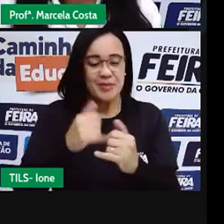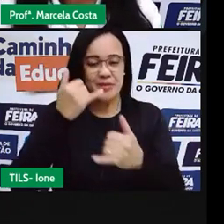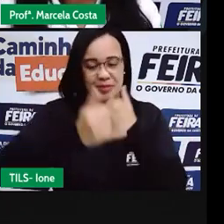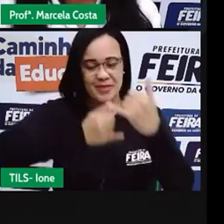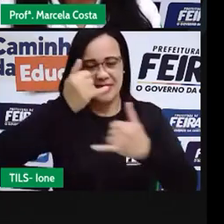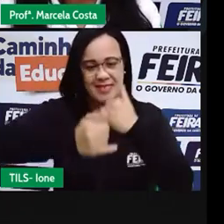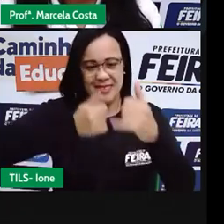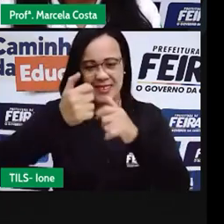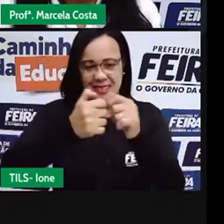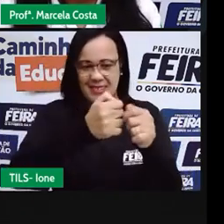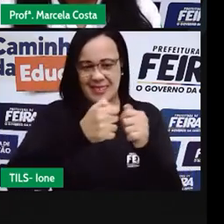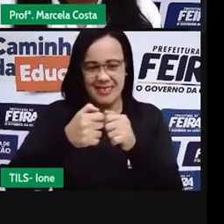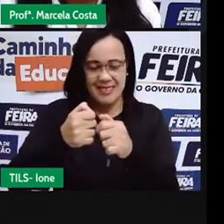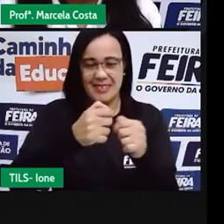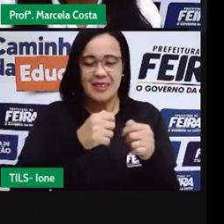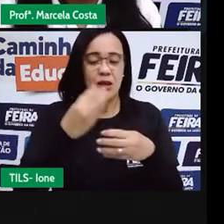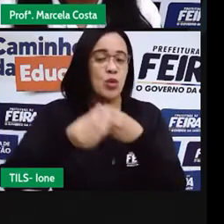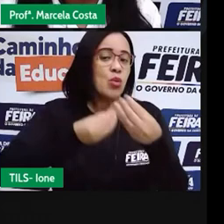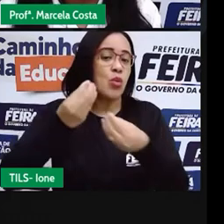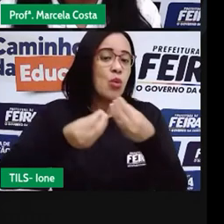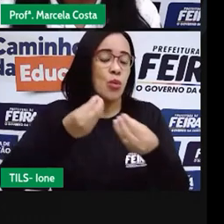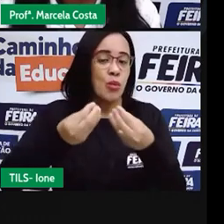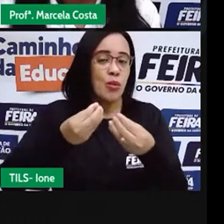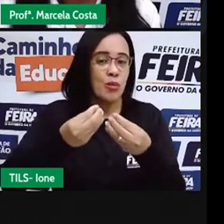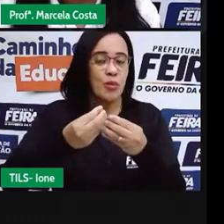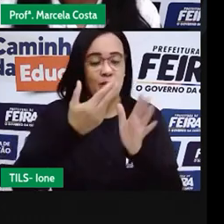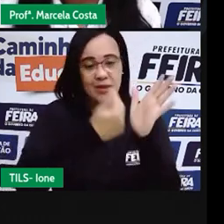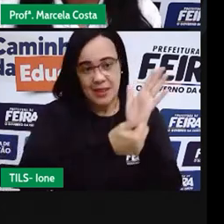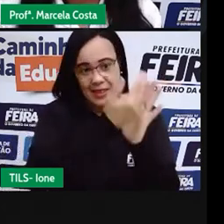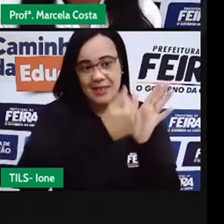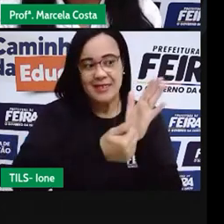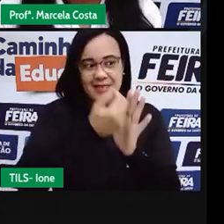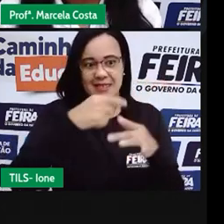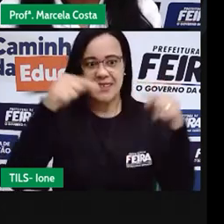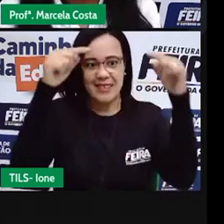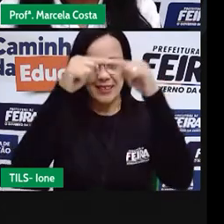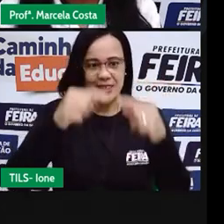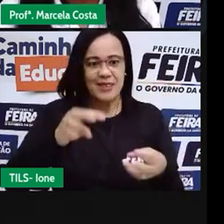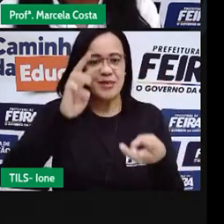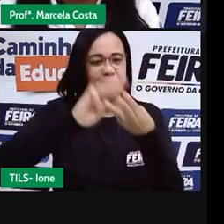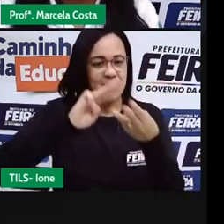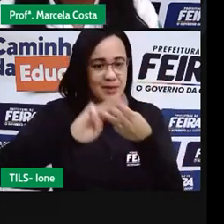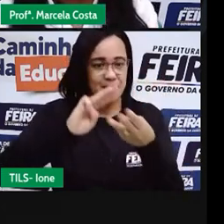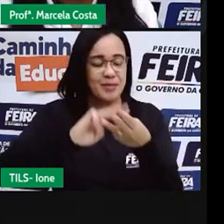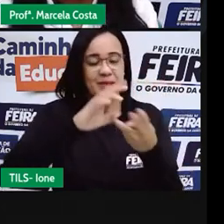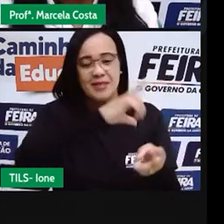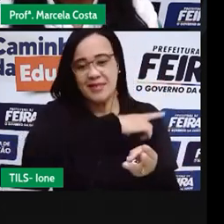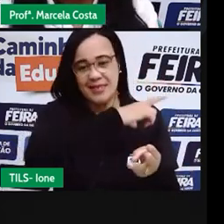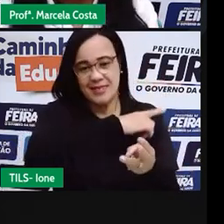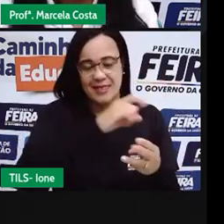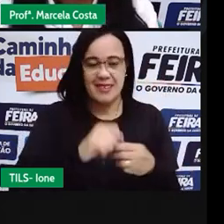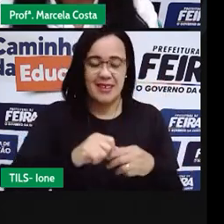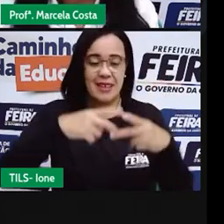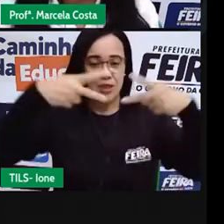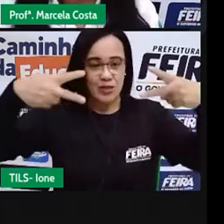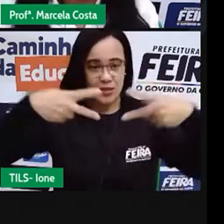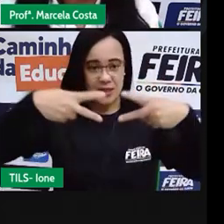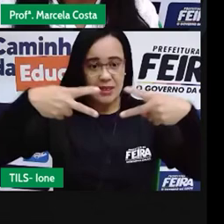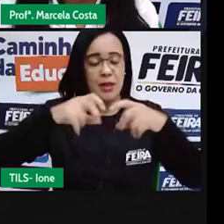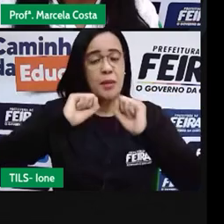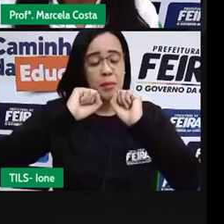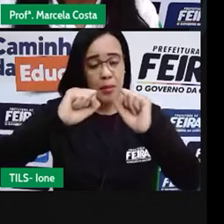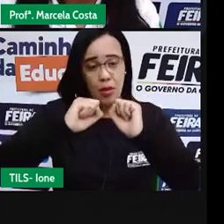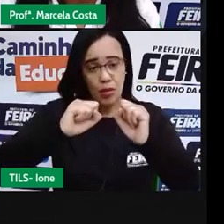de figuras geométricas planas esse jogo está disponível no site virtual nesse link que você